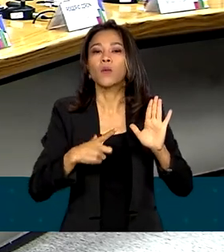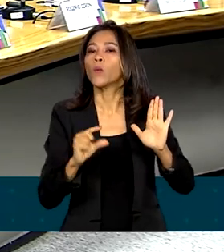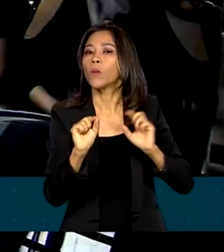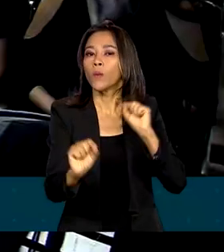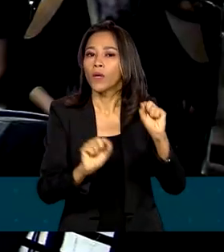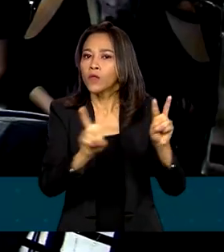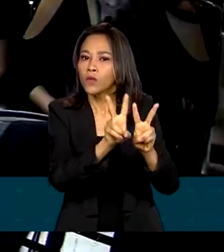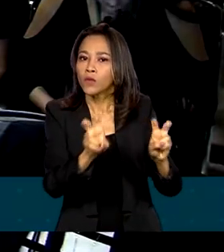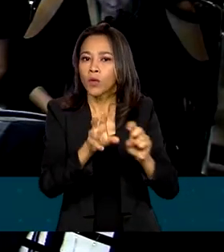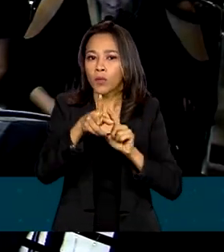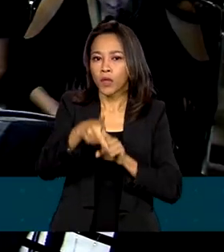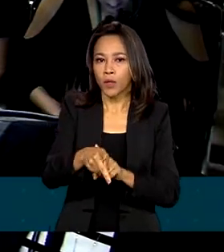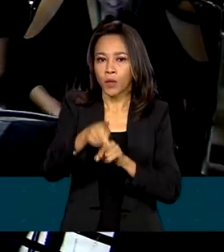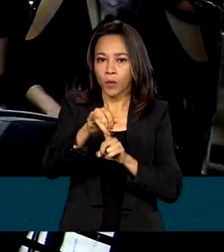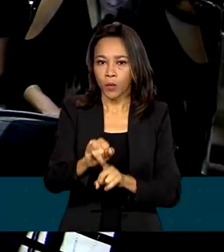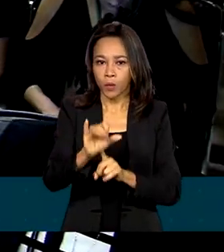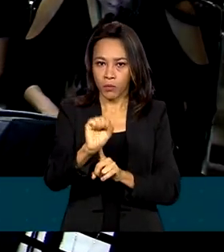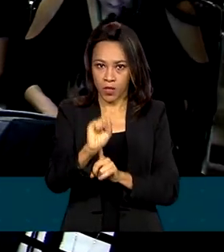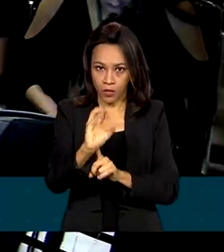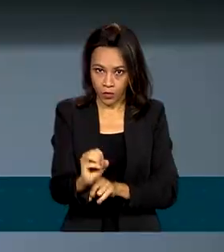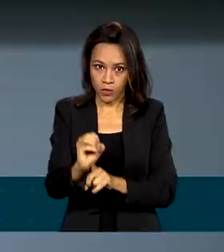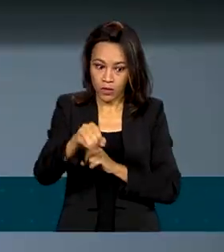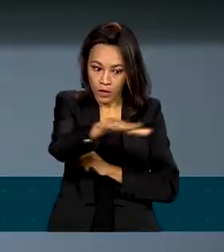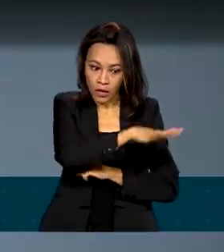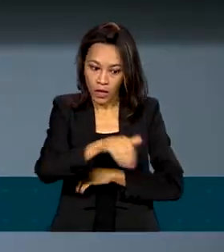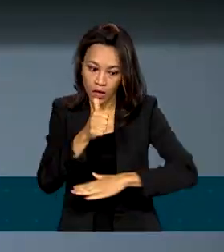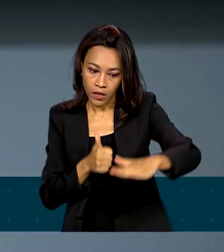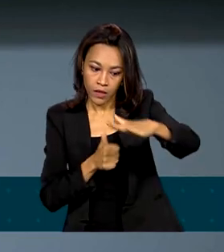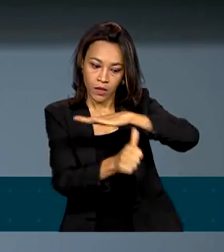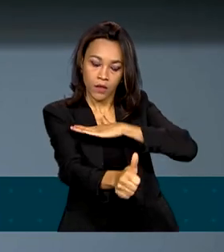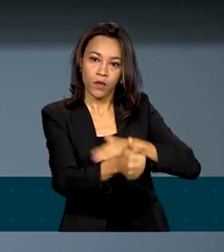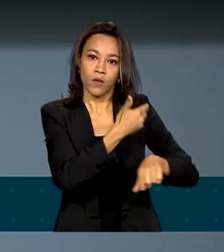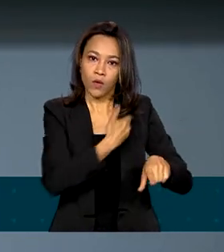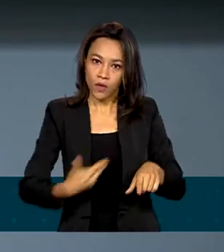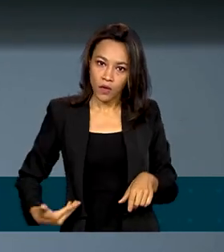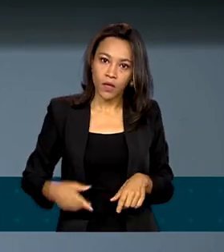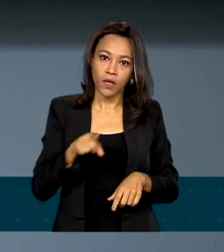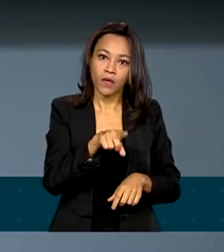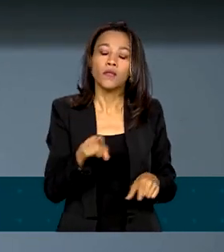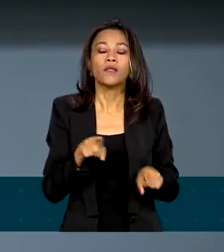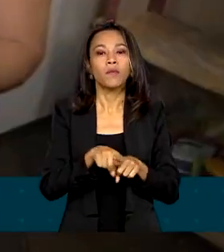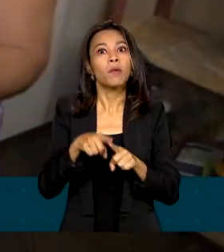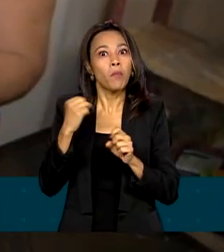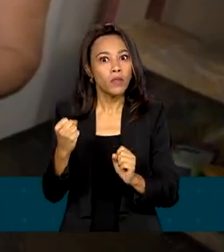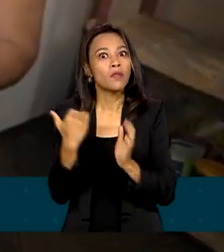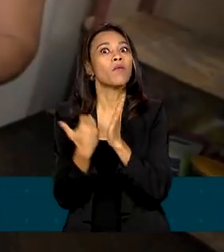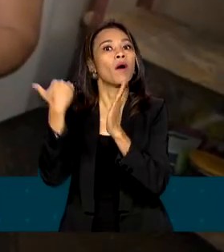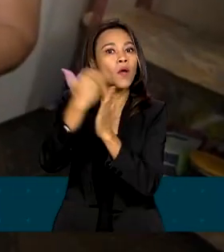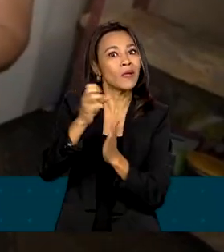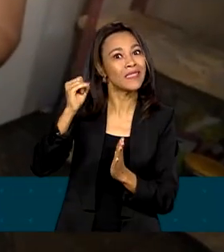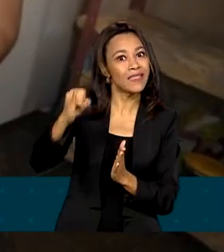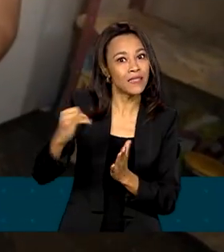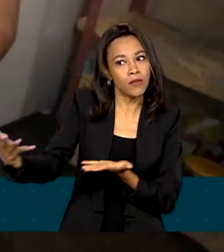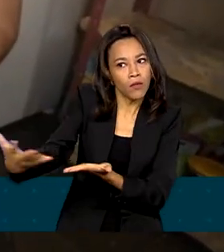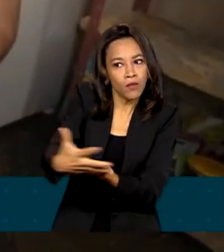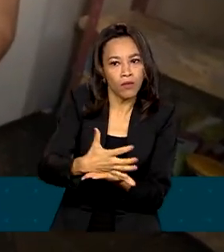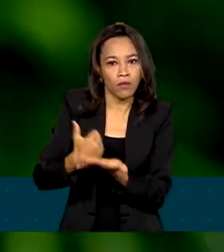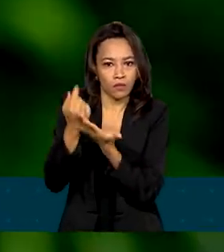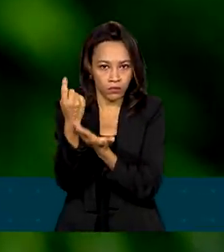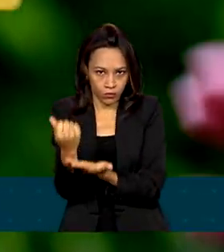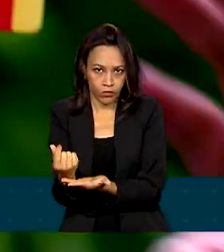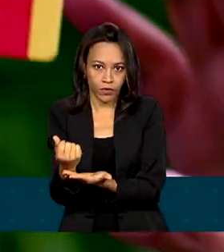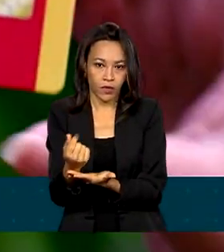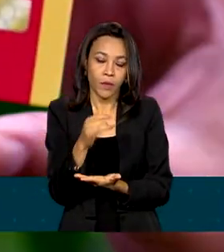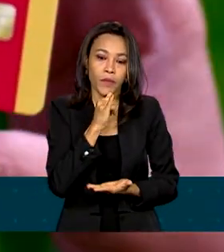públicos e os investimentos podem ser maiores se a receita aumentar. Segundo o governo, isso vai possibilitar, por exemplo,